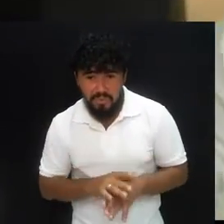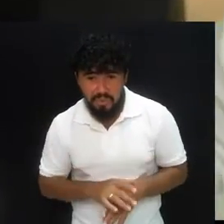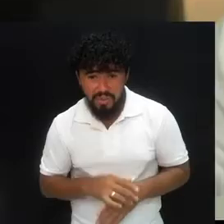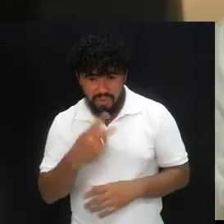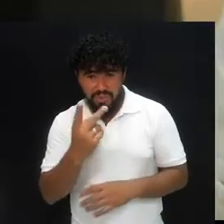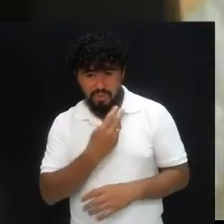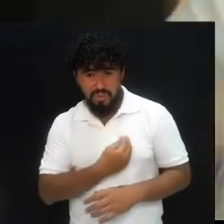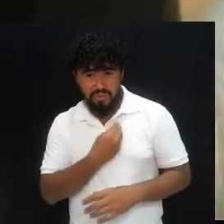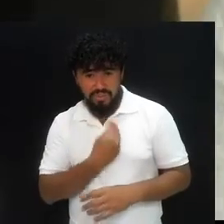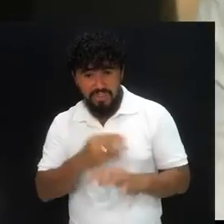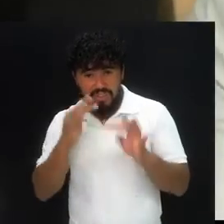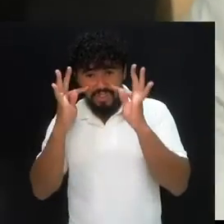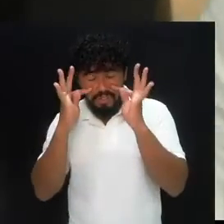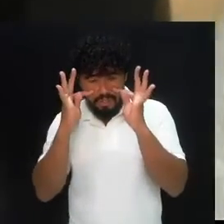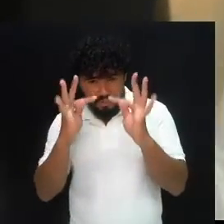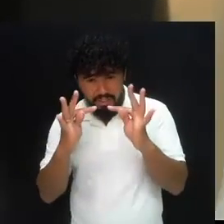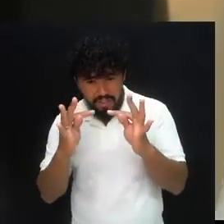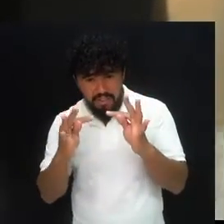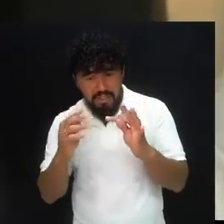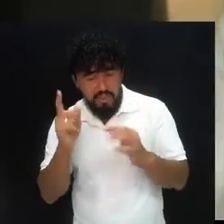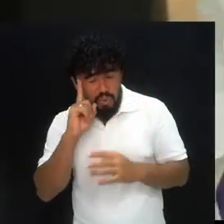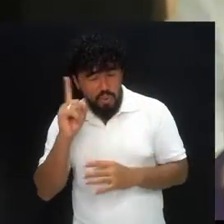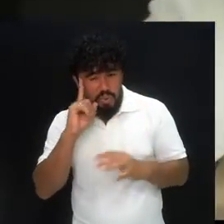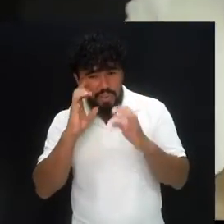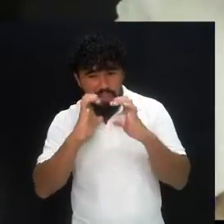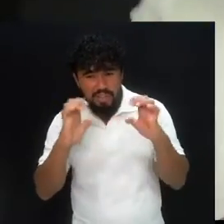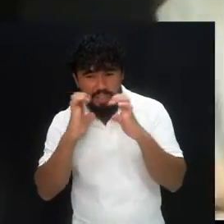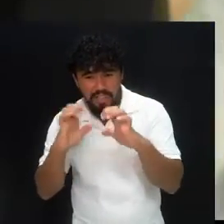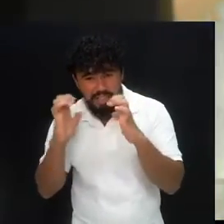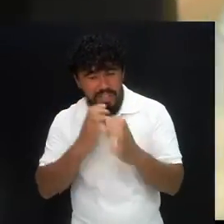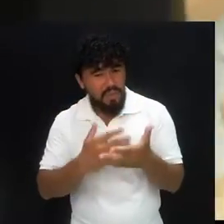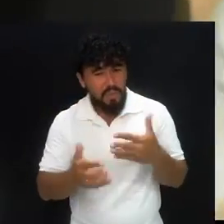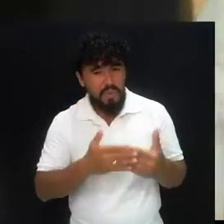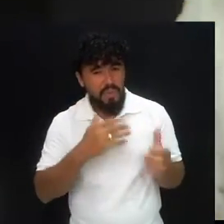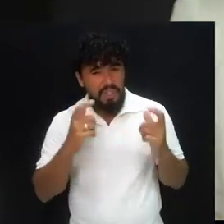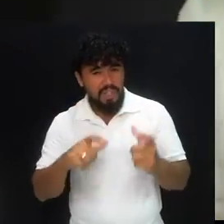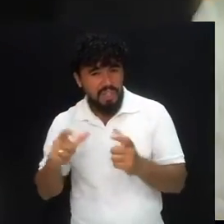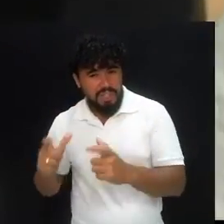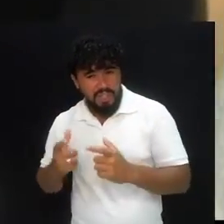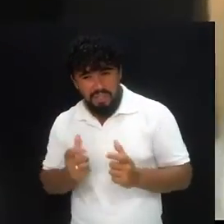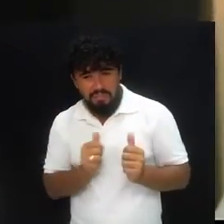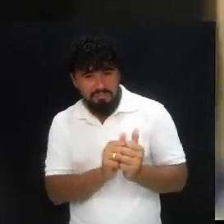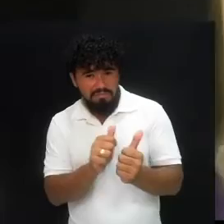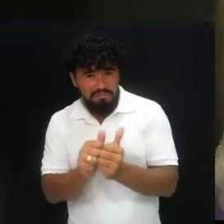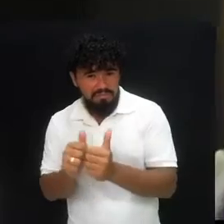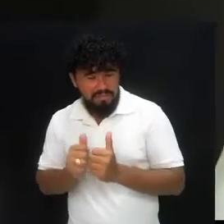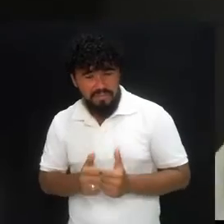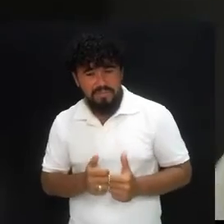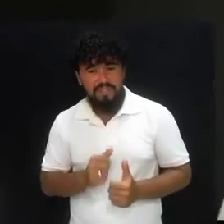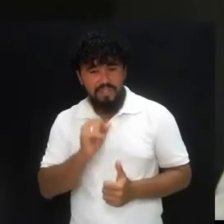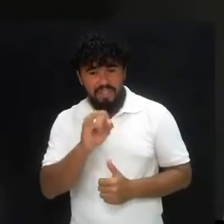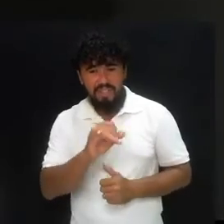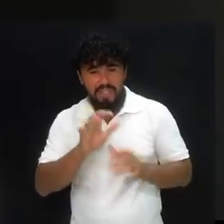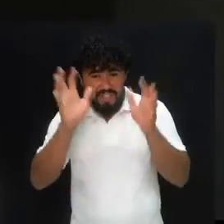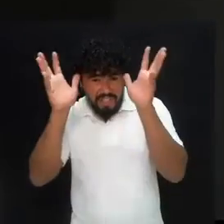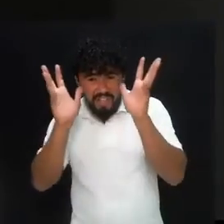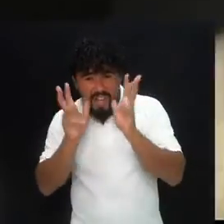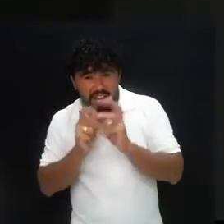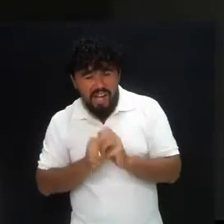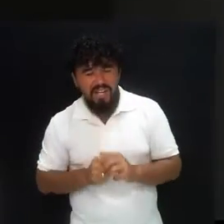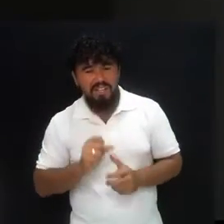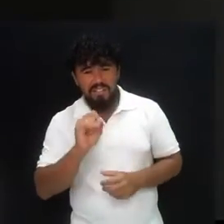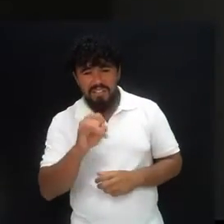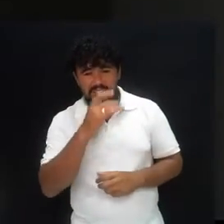sua vida uma pregação diária? Aonde você estiver ou com quem você estiver? Ainda que o leão venha rugir,